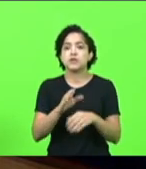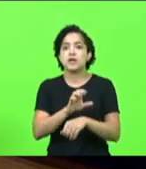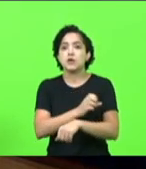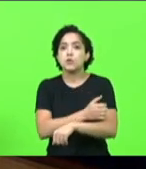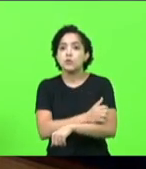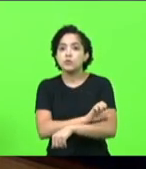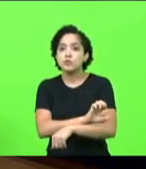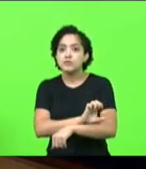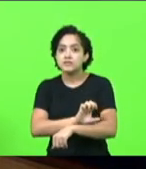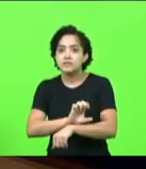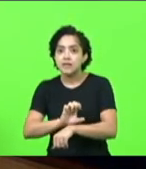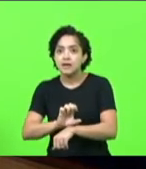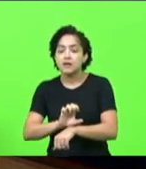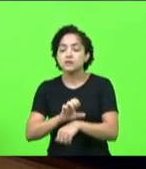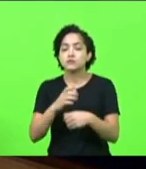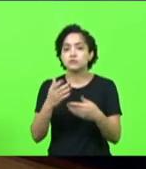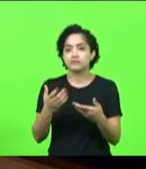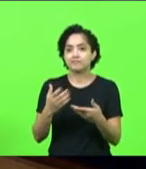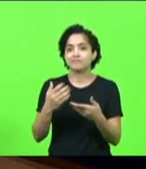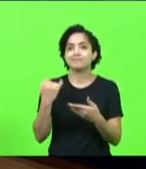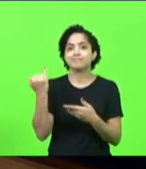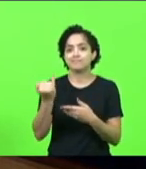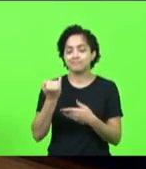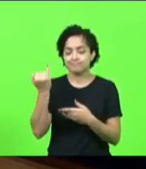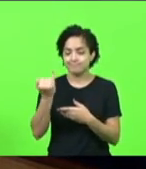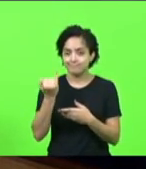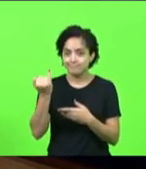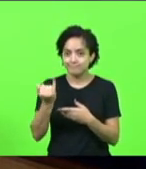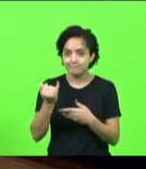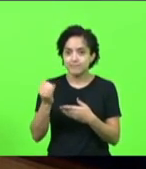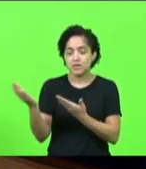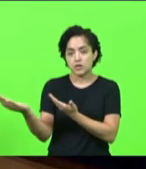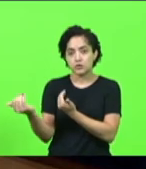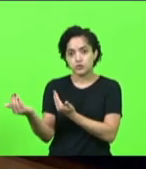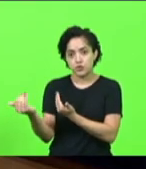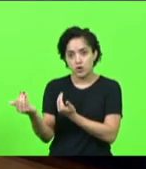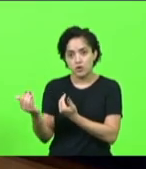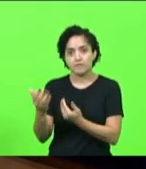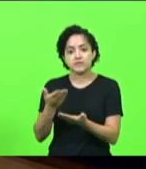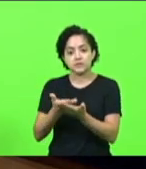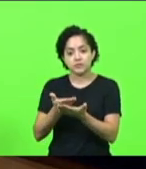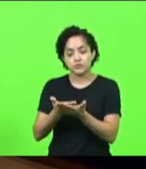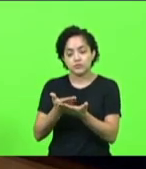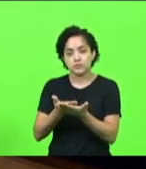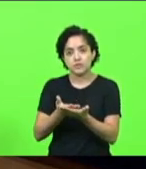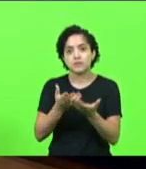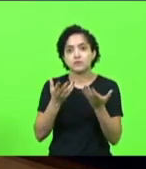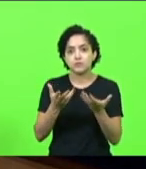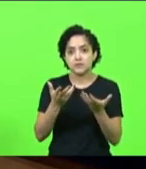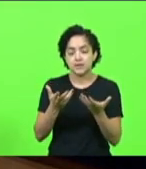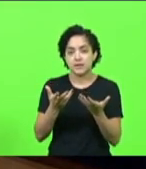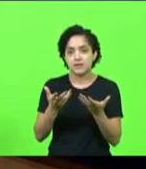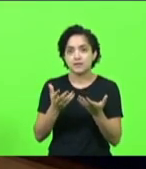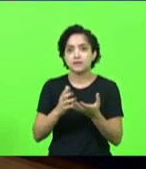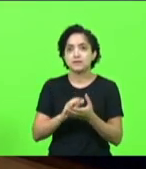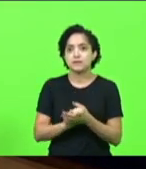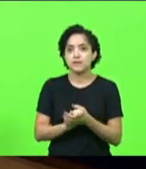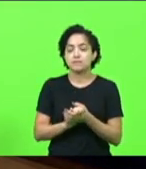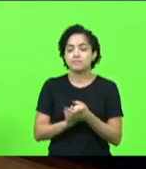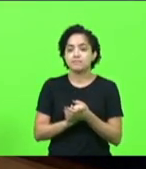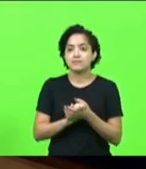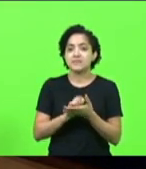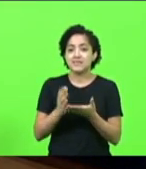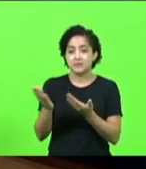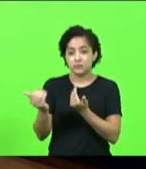instrumento correto para jovens que estejam estudando e buscando esse edifício. o jovem tem